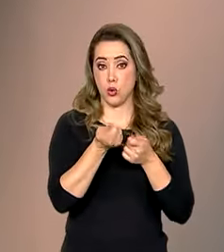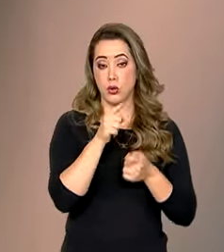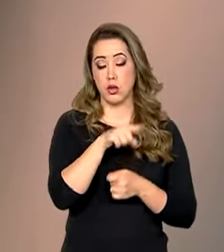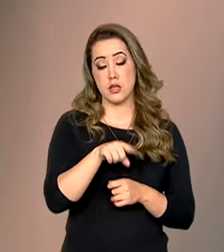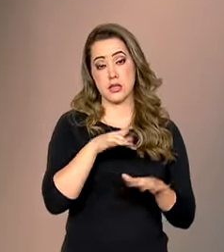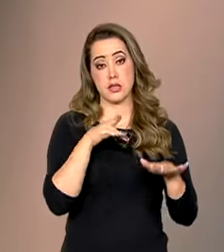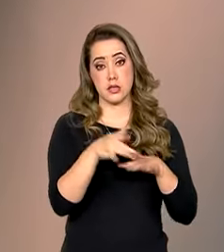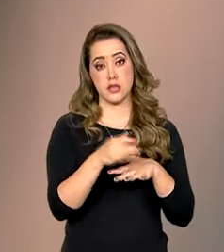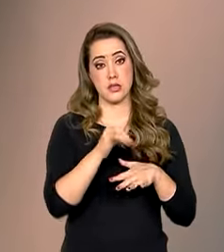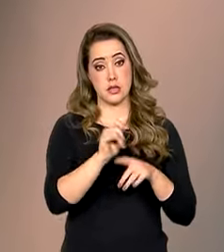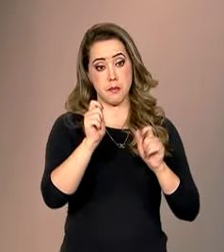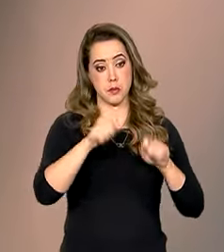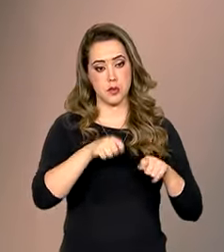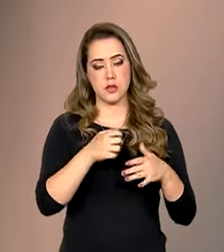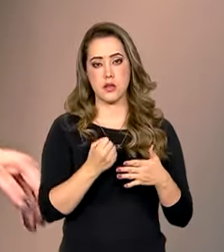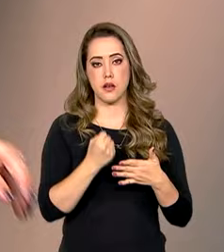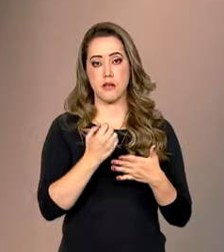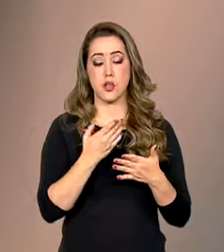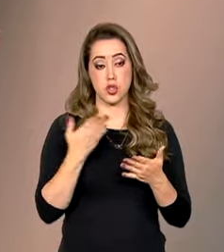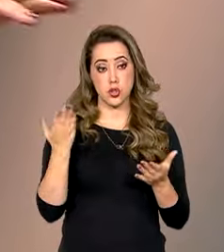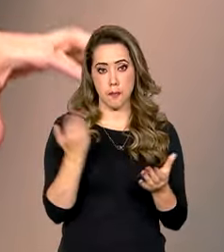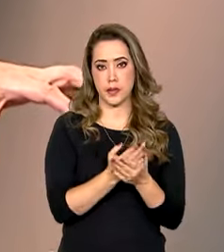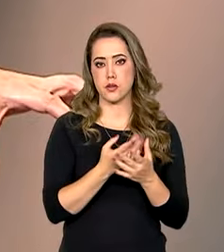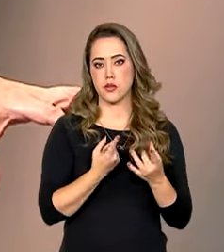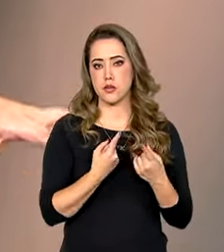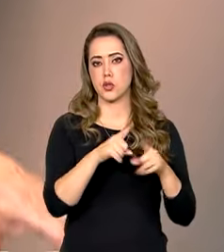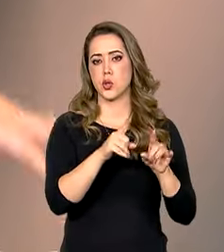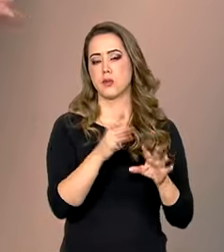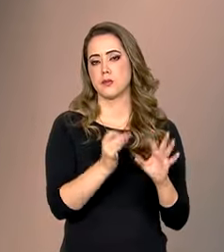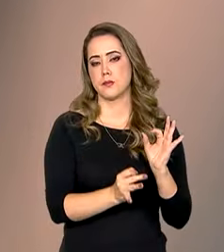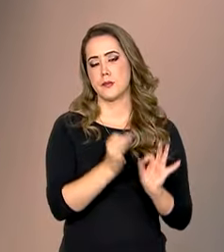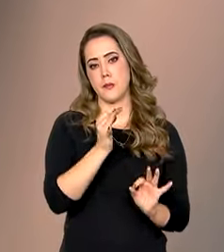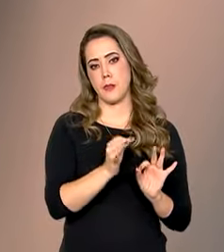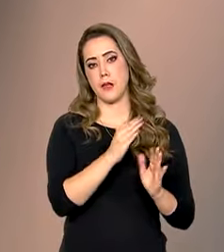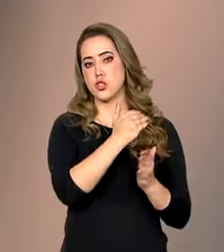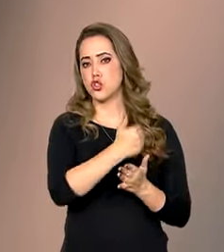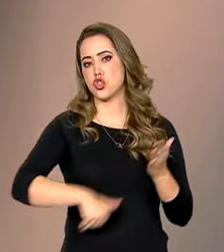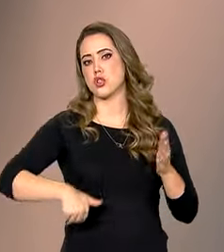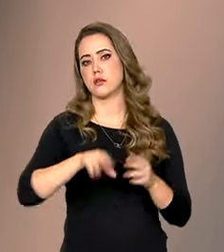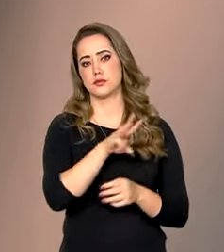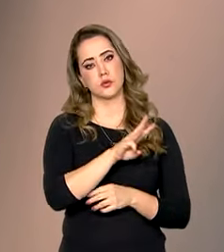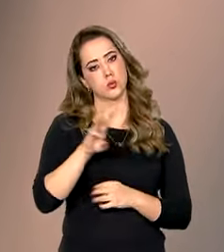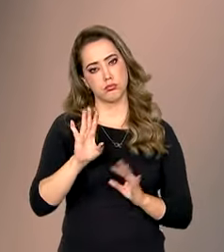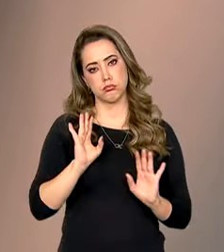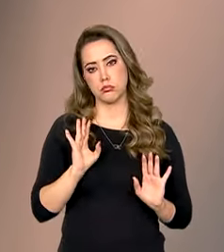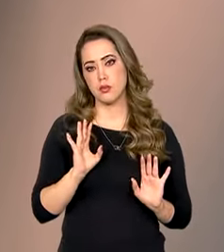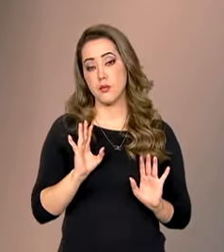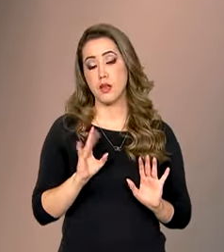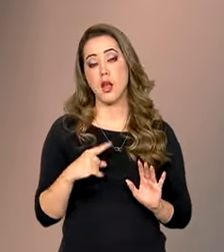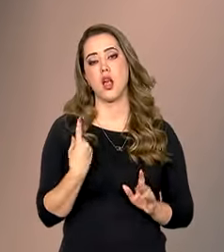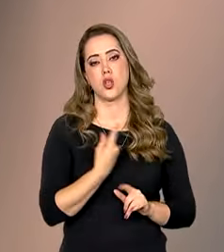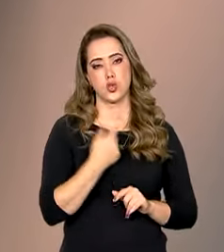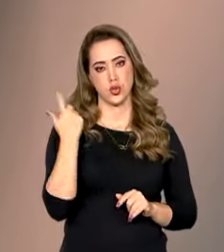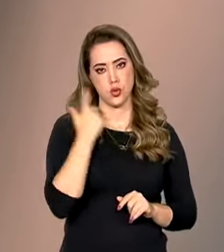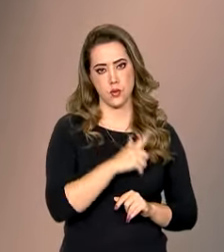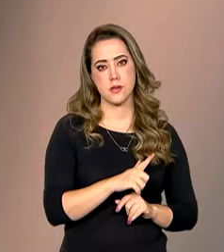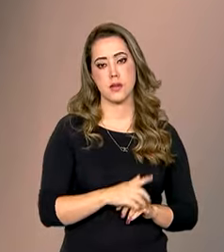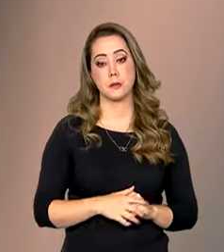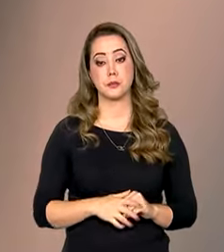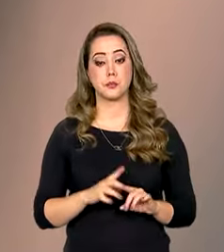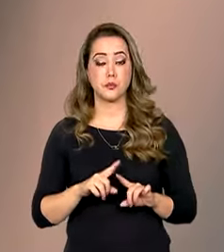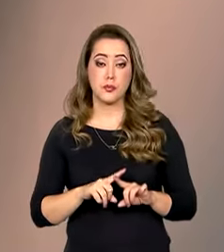nós enfrentarmos judicialmente esses sites e tirar do ar, nós temos feito isso.